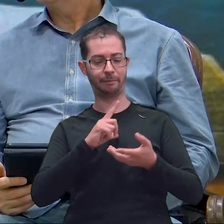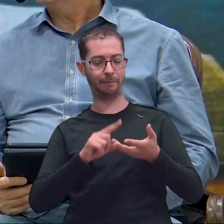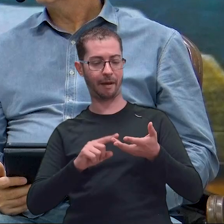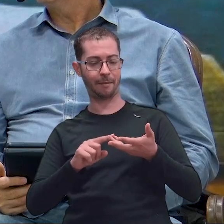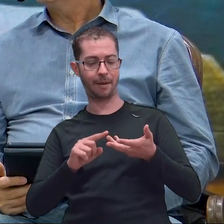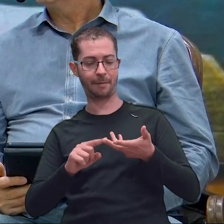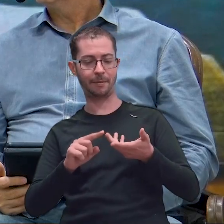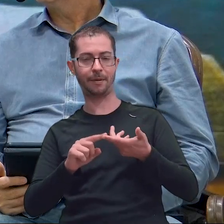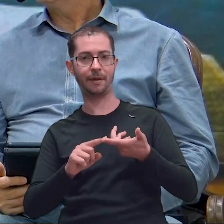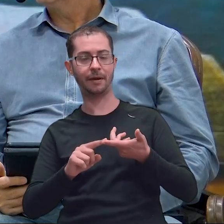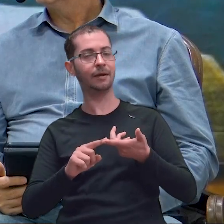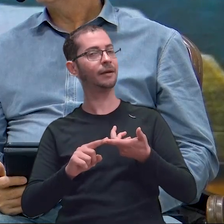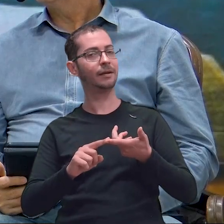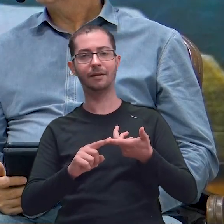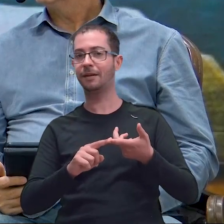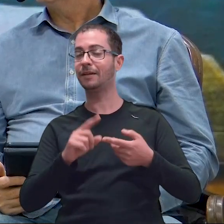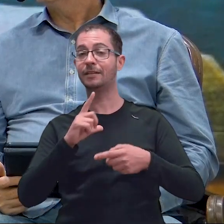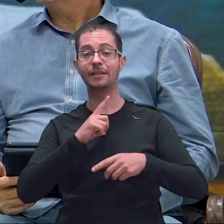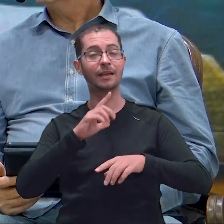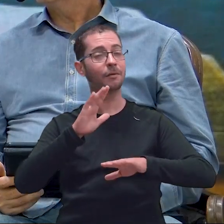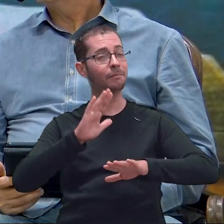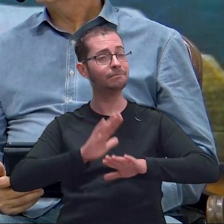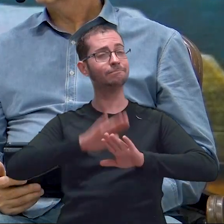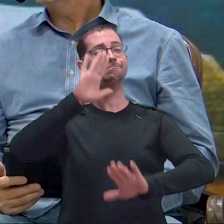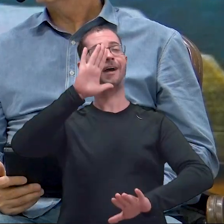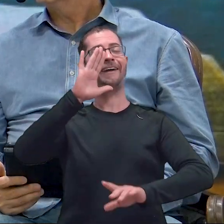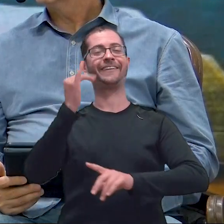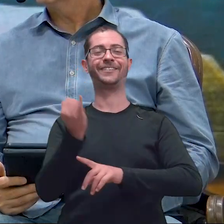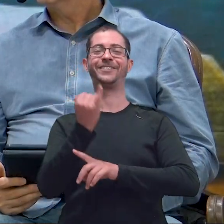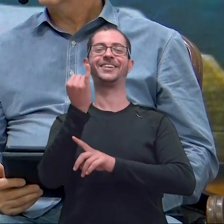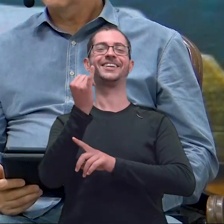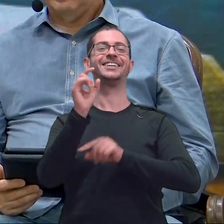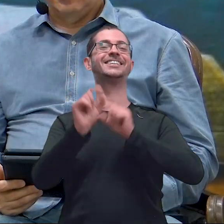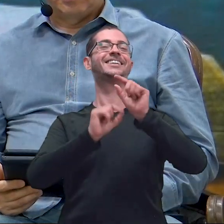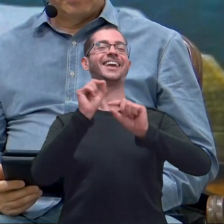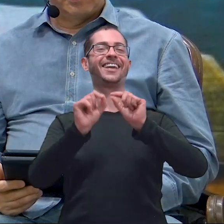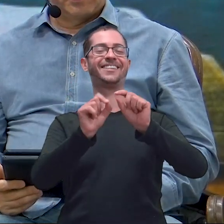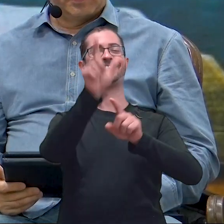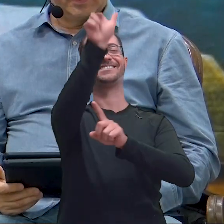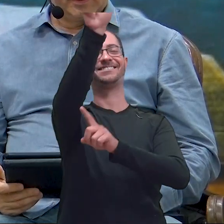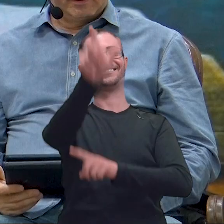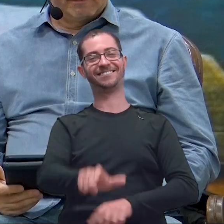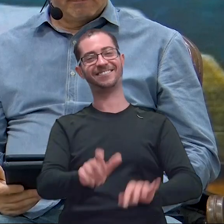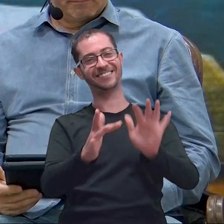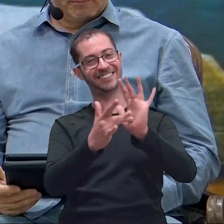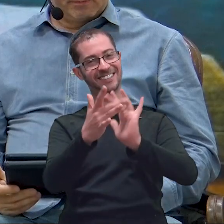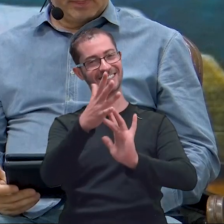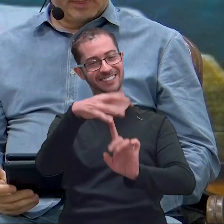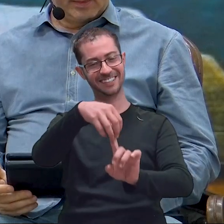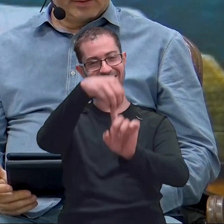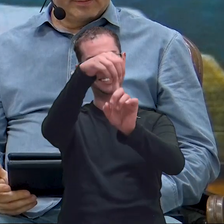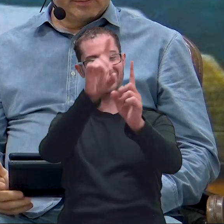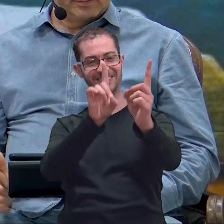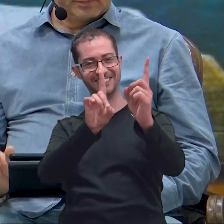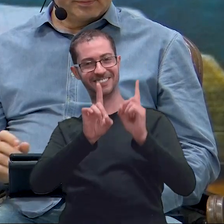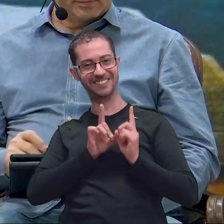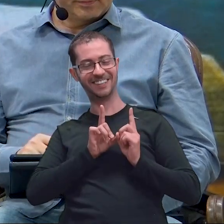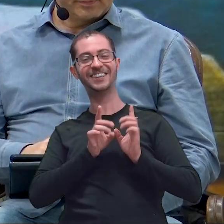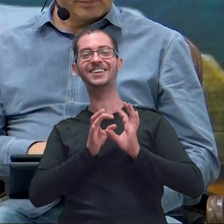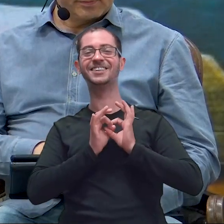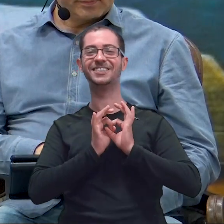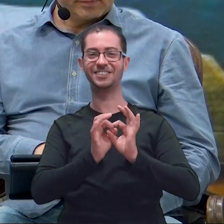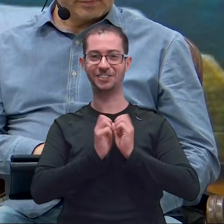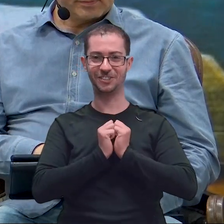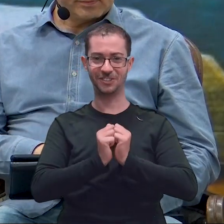nós temos alguém mais precioso, que é Cristo. Olha bem, lá em João 17,